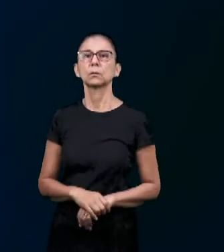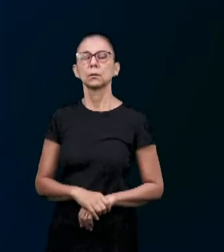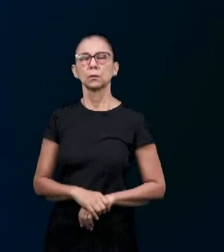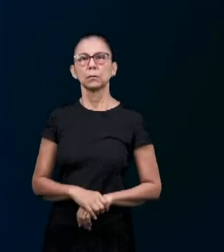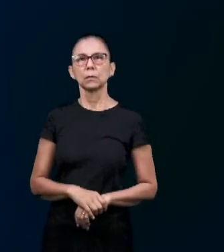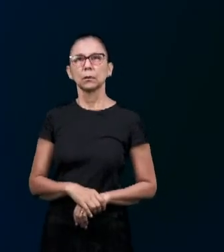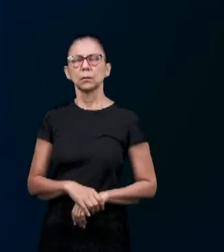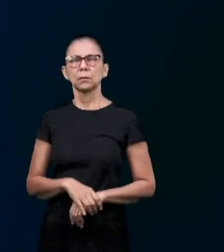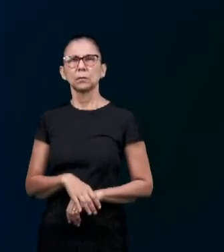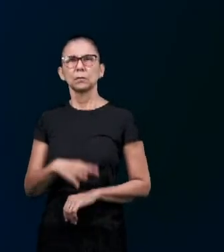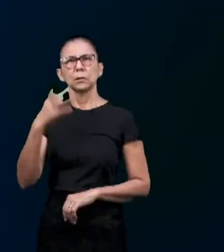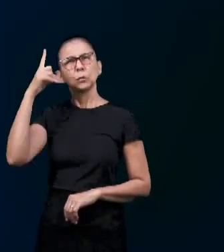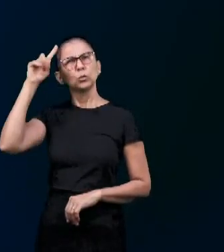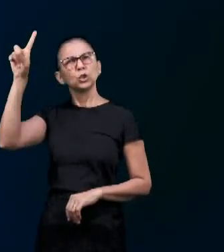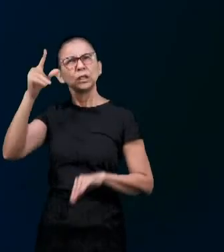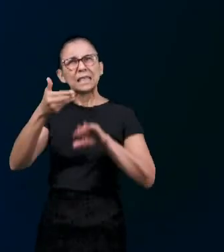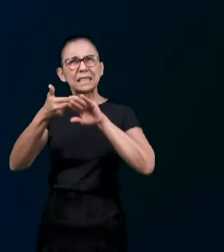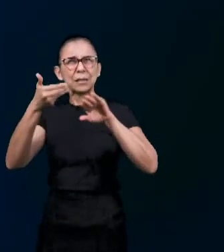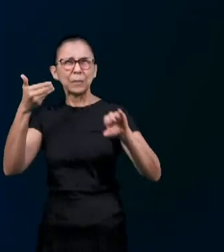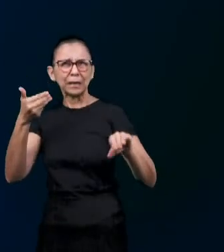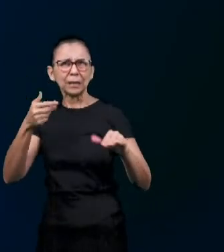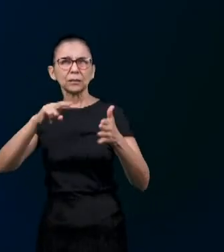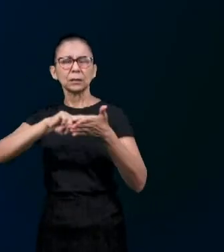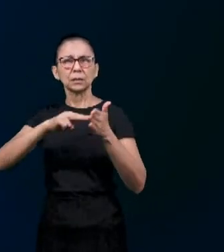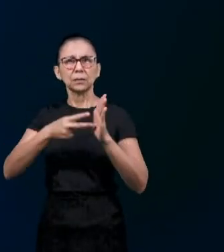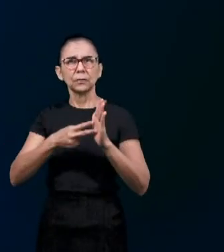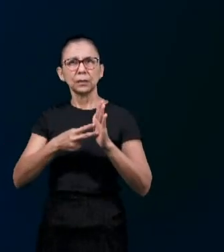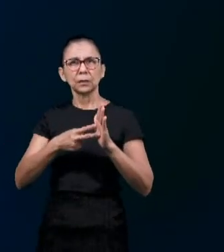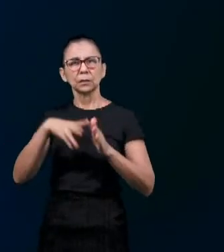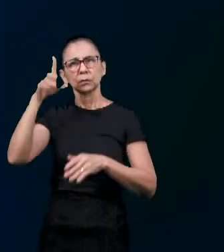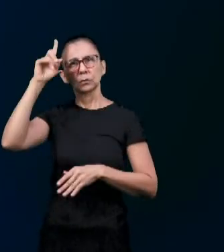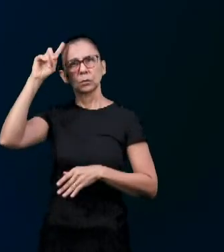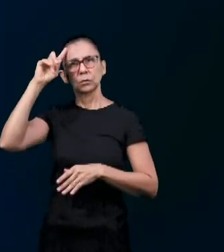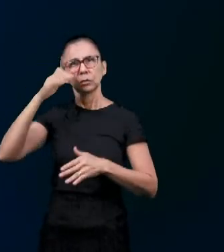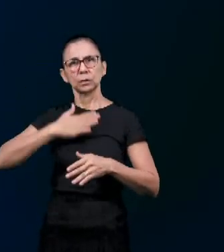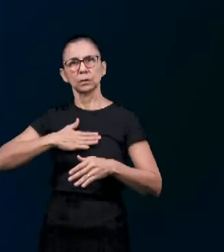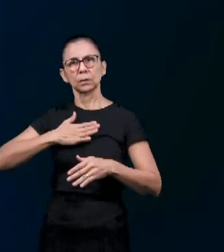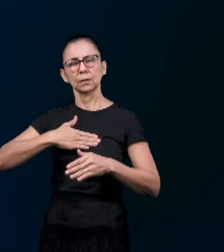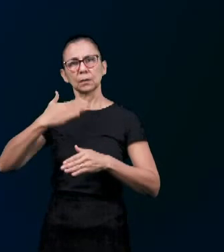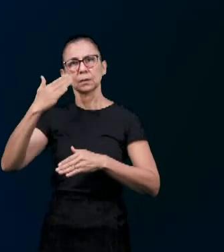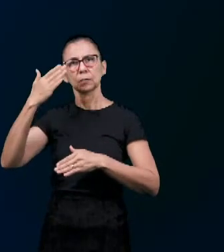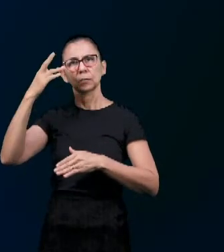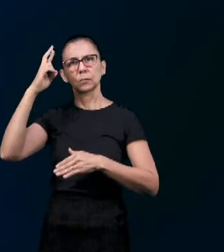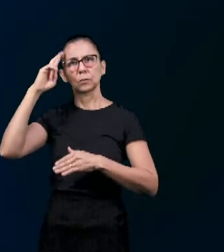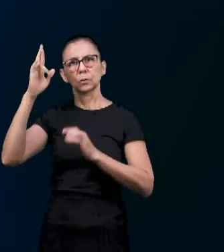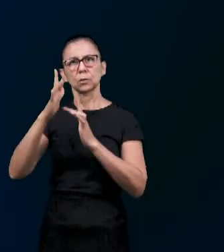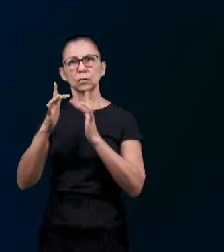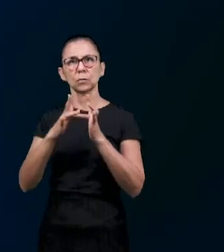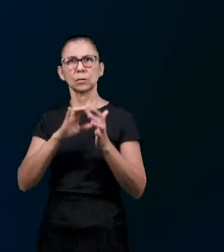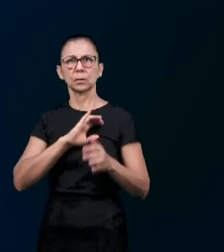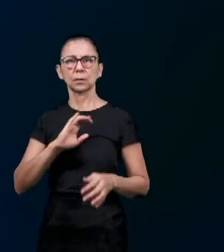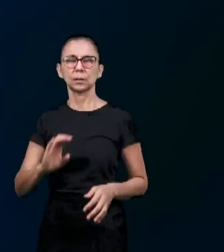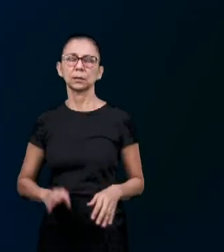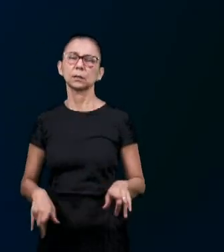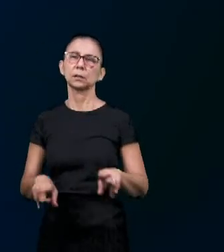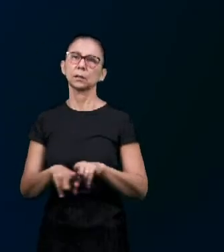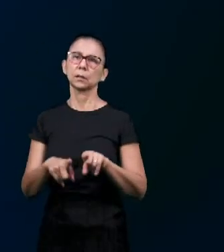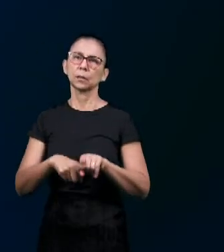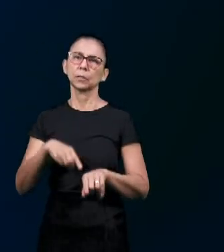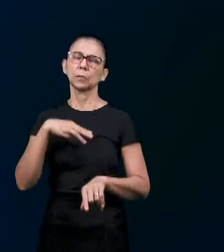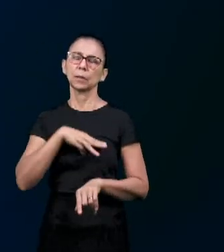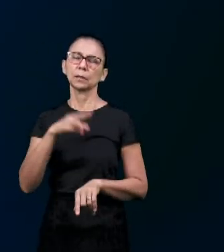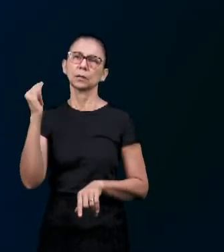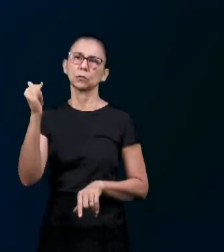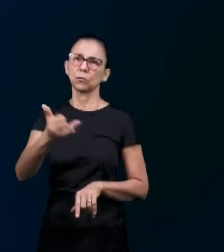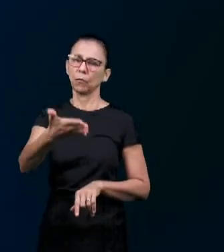E em Mateus Capítulo 11 Versículo 28 Diz Vinde a mim Todos os que está Descansados E oprimidos E eu vos